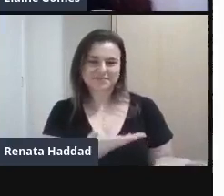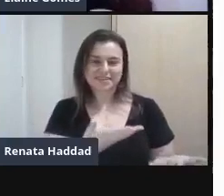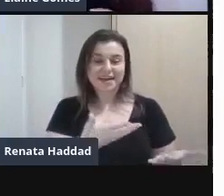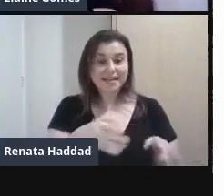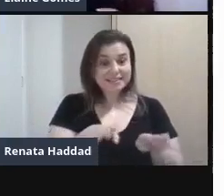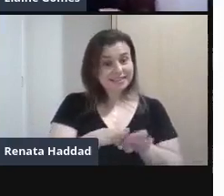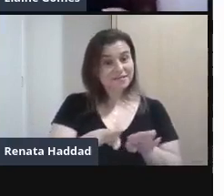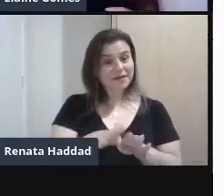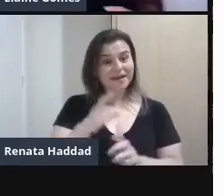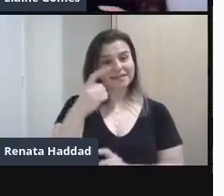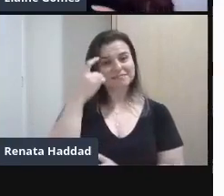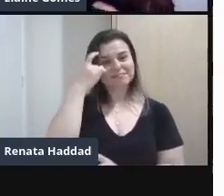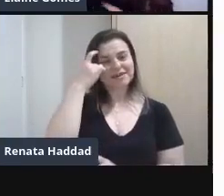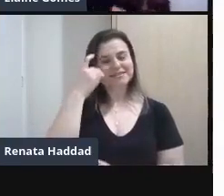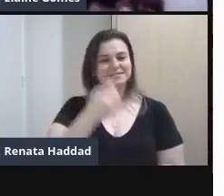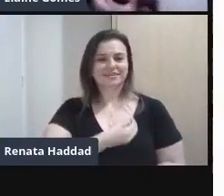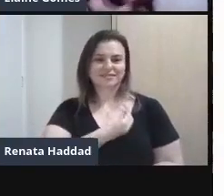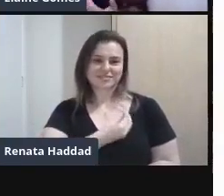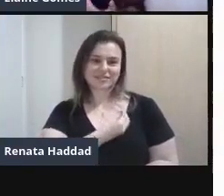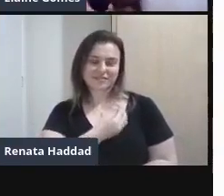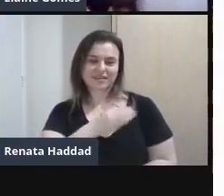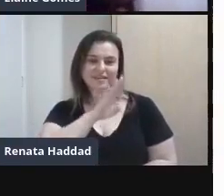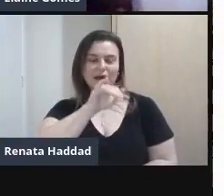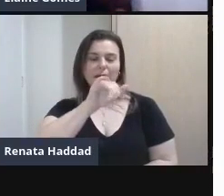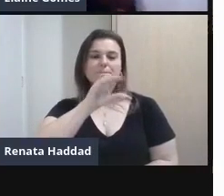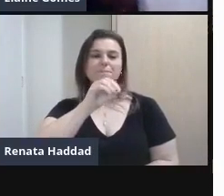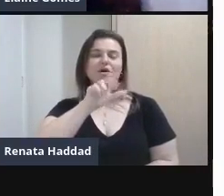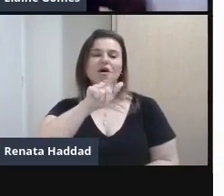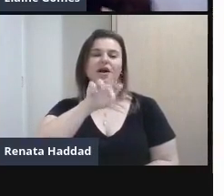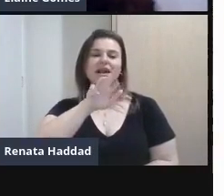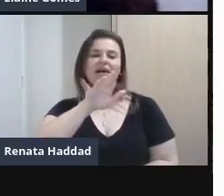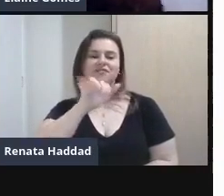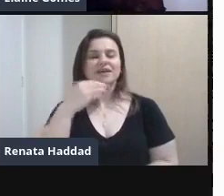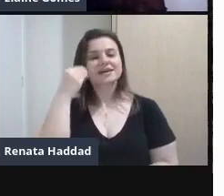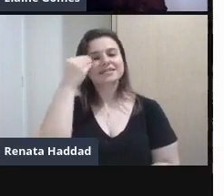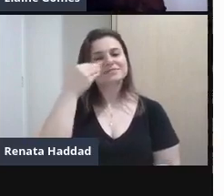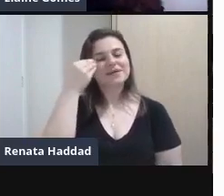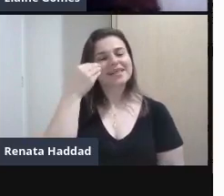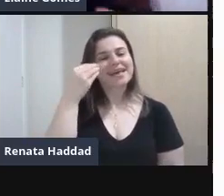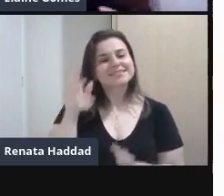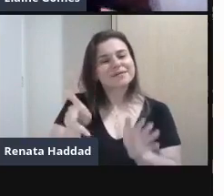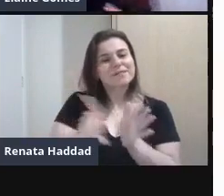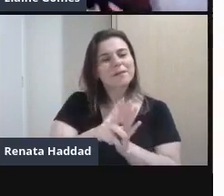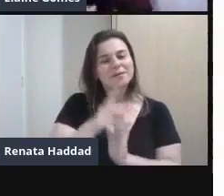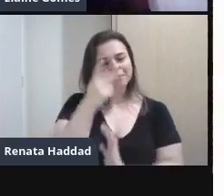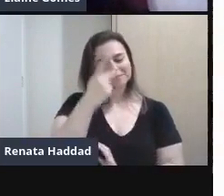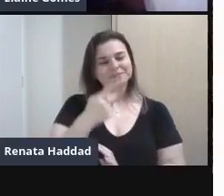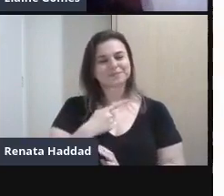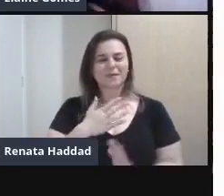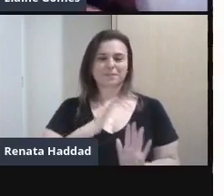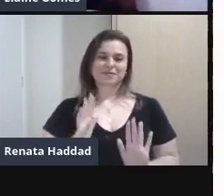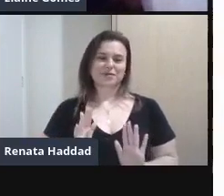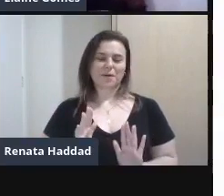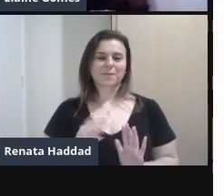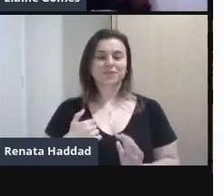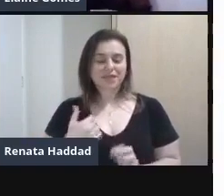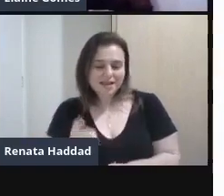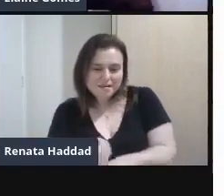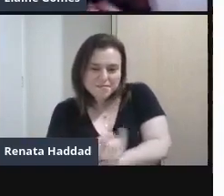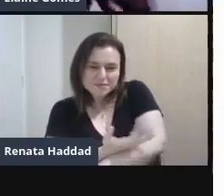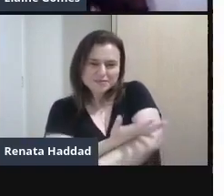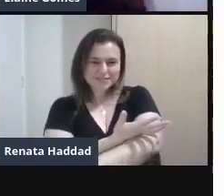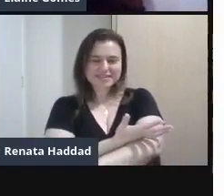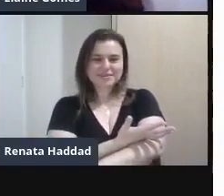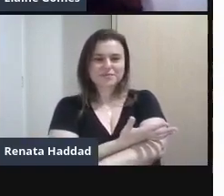também A nossa biografia Quando eu falo biografia São as nossas experiências Pessoais As nossas emoções Os